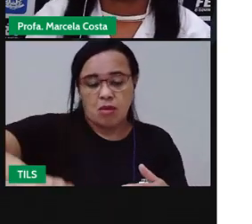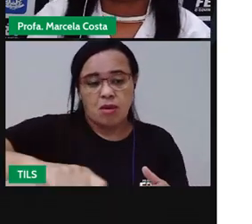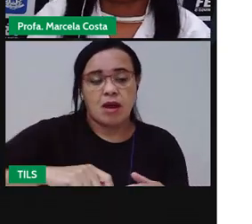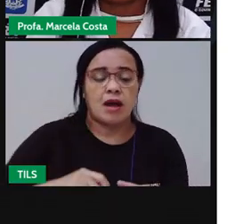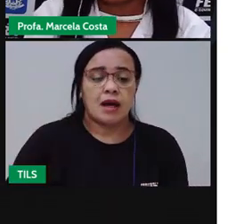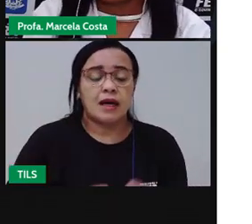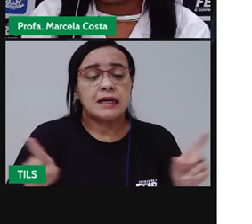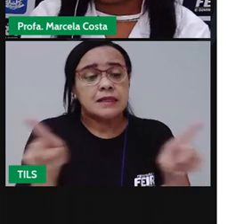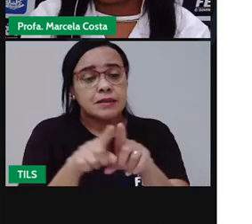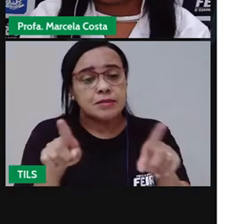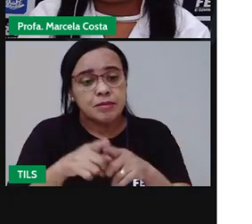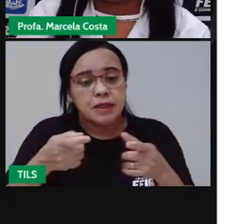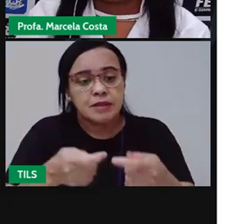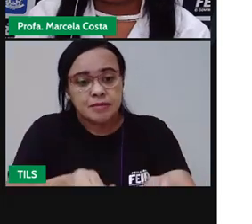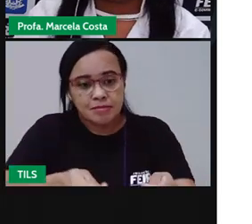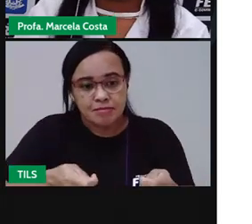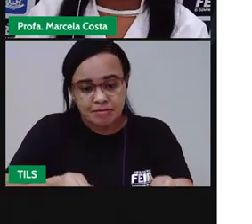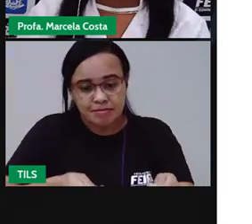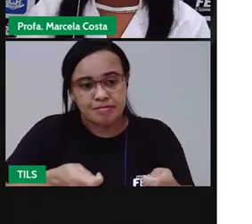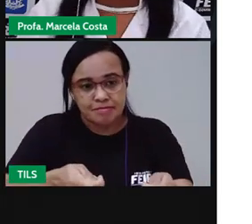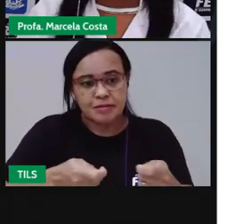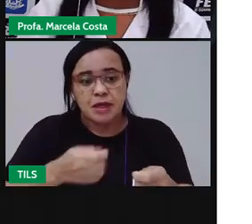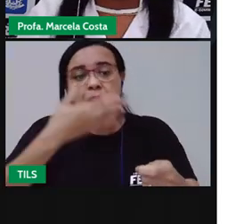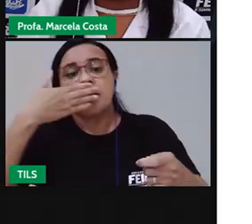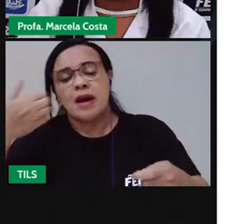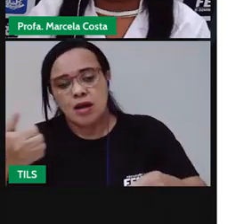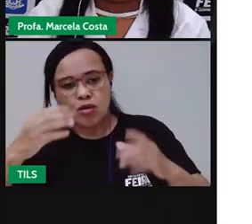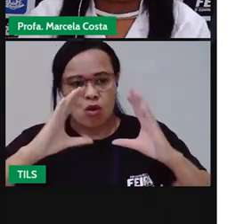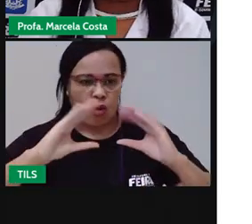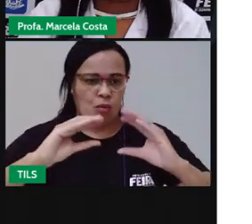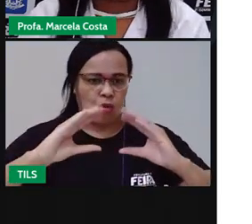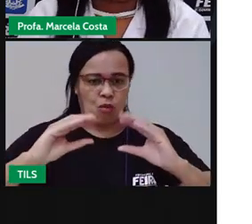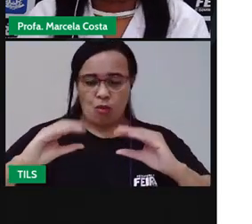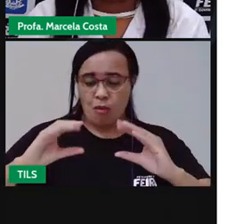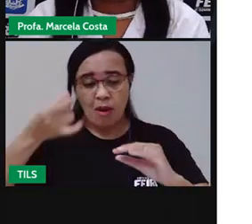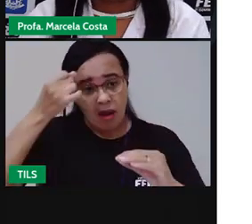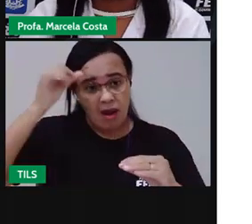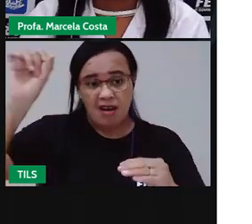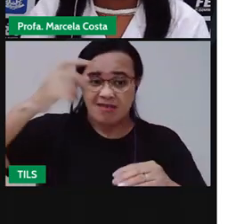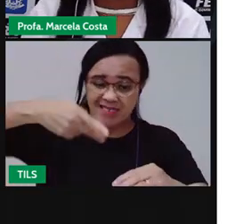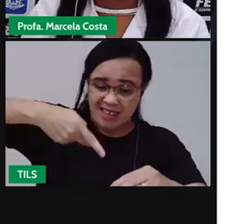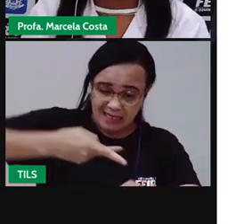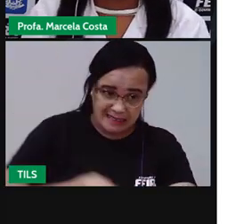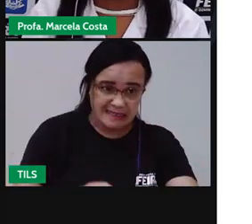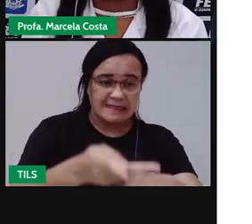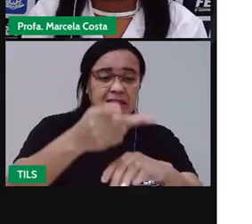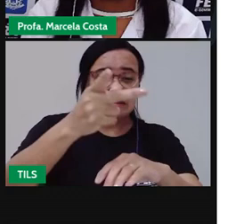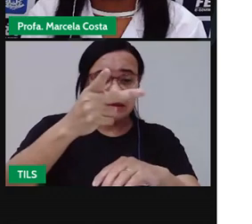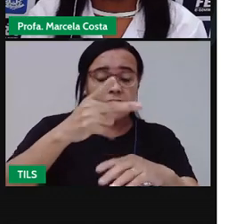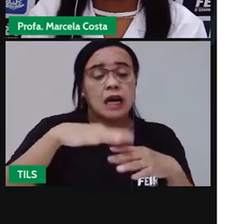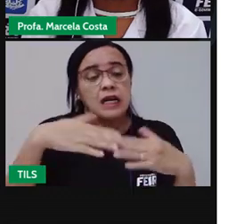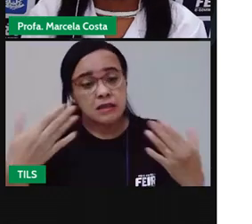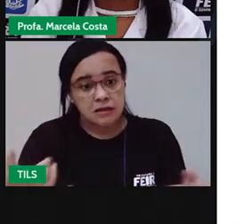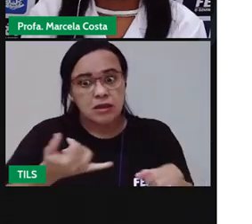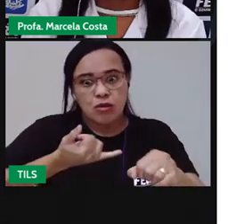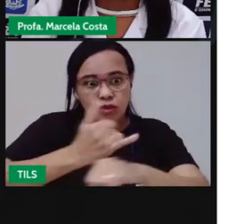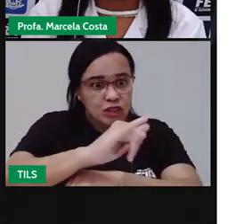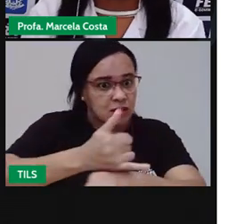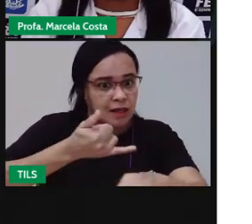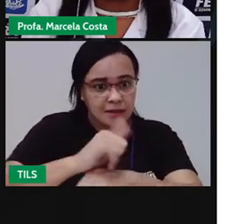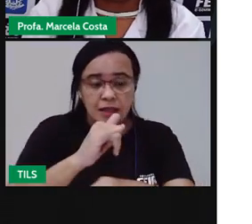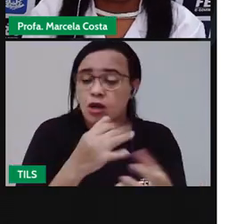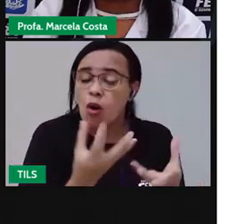ali tapetes antiaderentes para evitar quedas. Enfim, diversas estratégias que podem